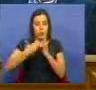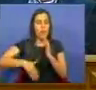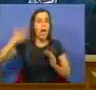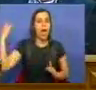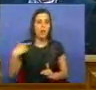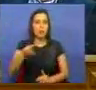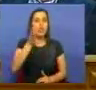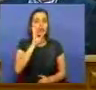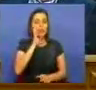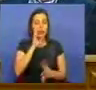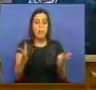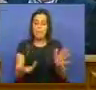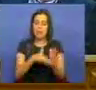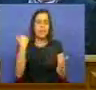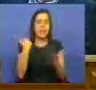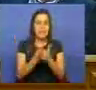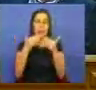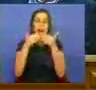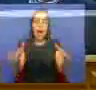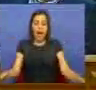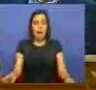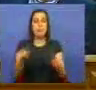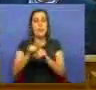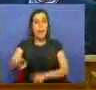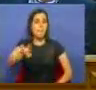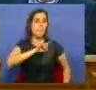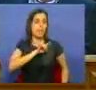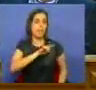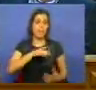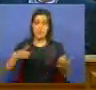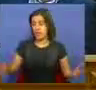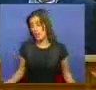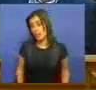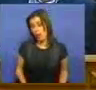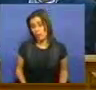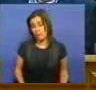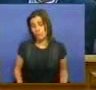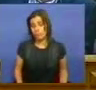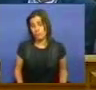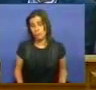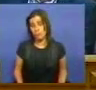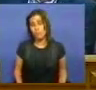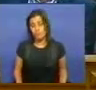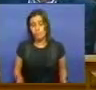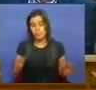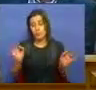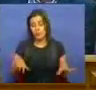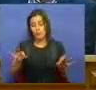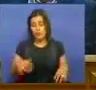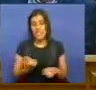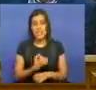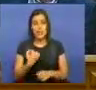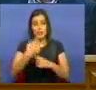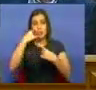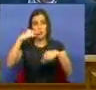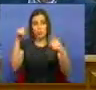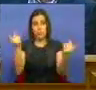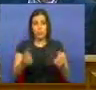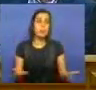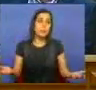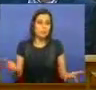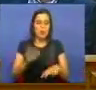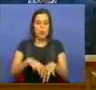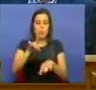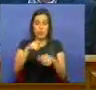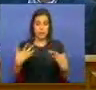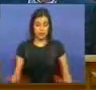facto é que abre sempre as portas à privatização e ao fim do serviço público. Por